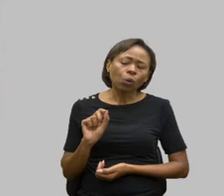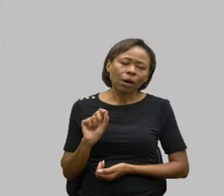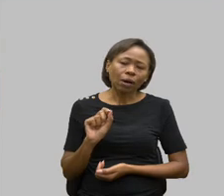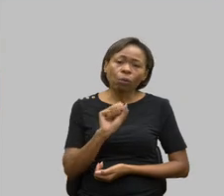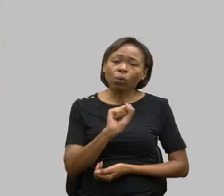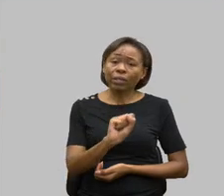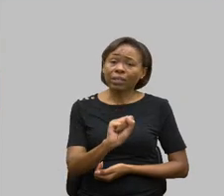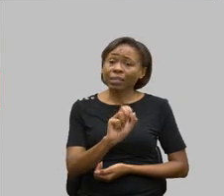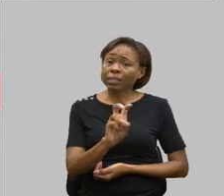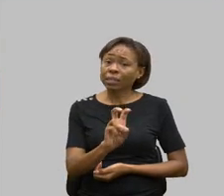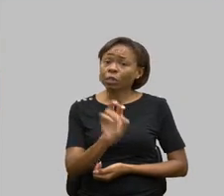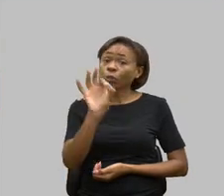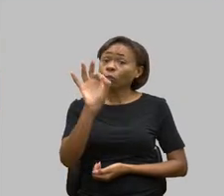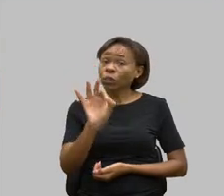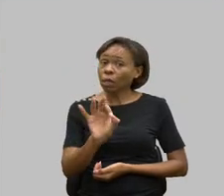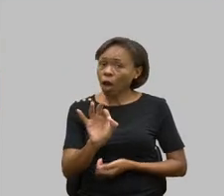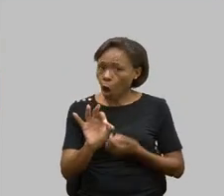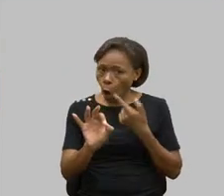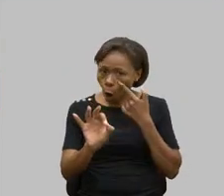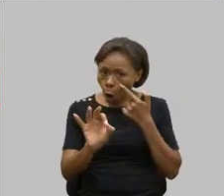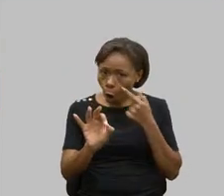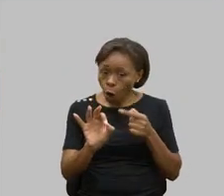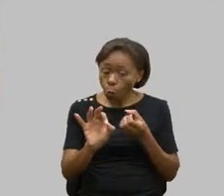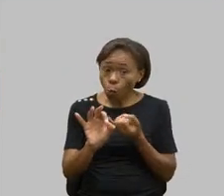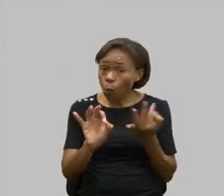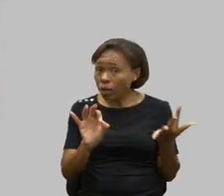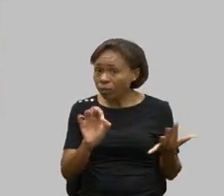85%. Olha que número absurdo.